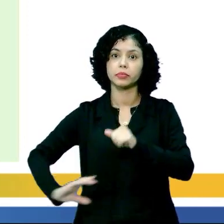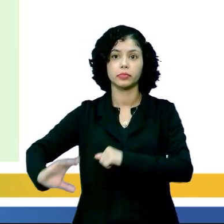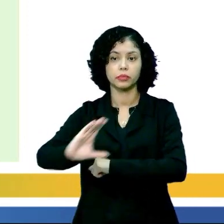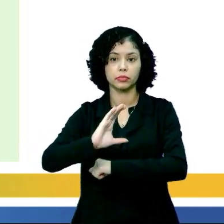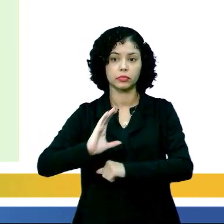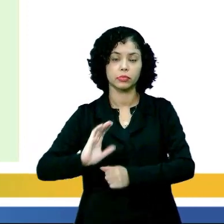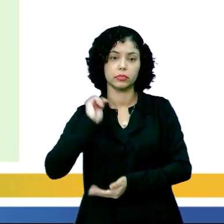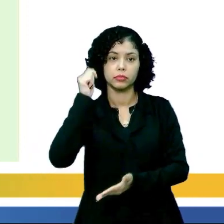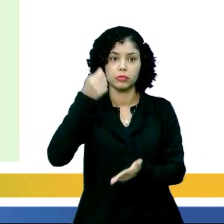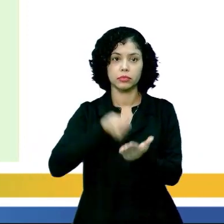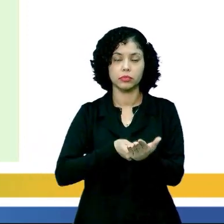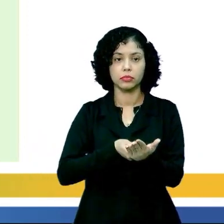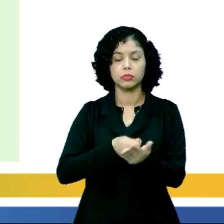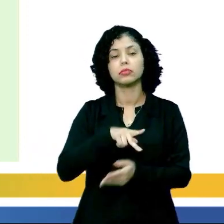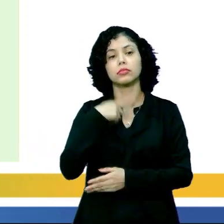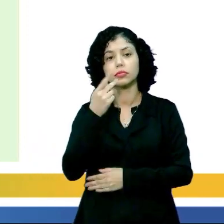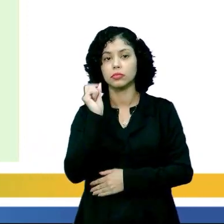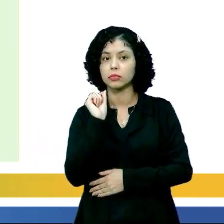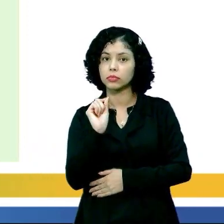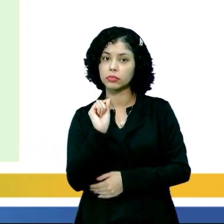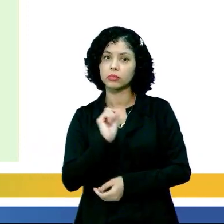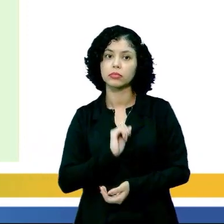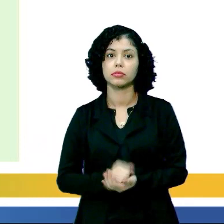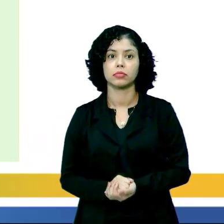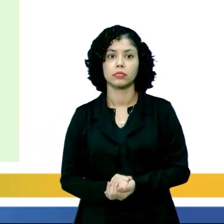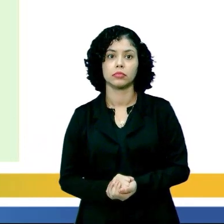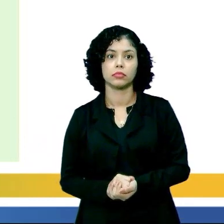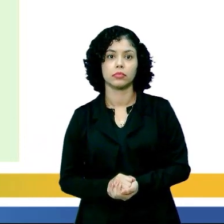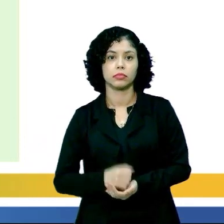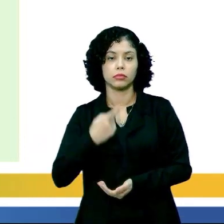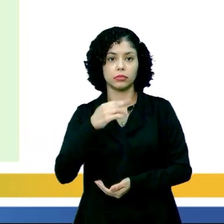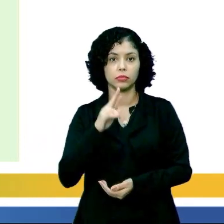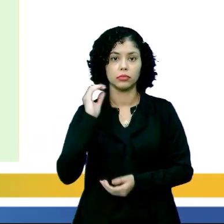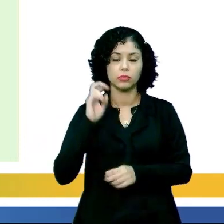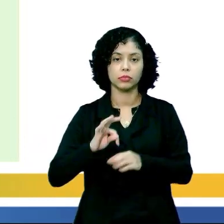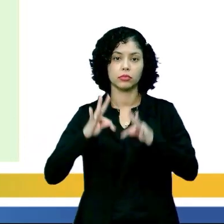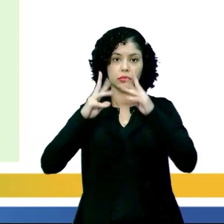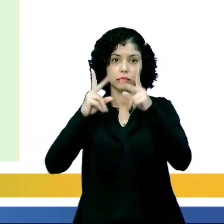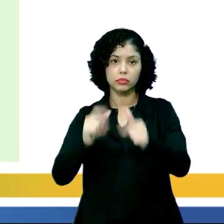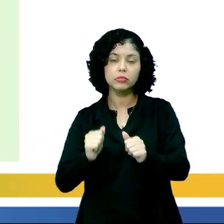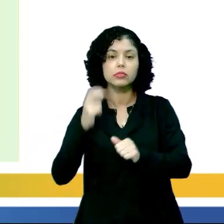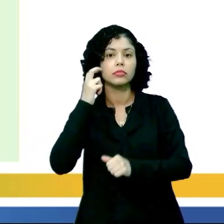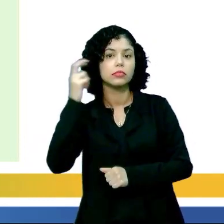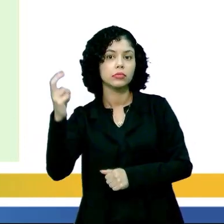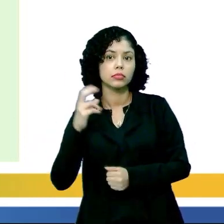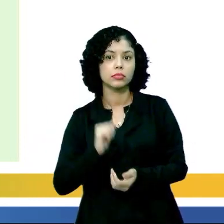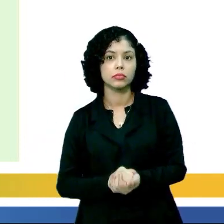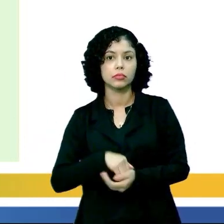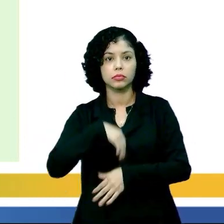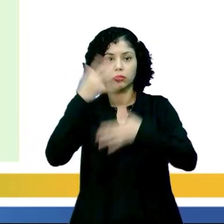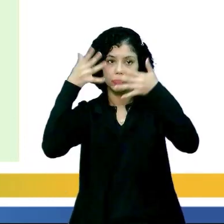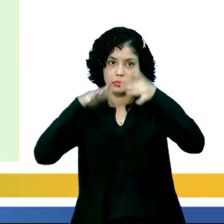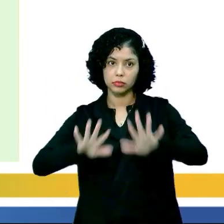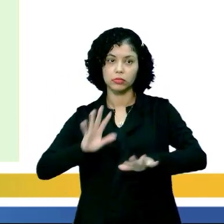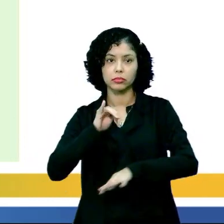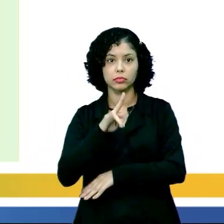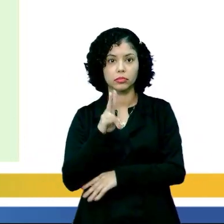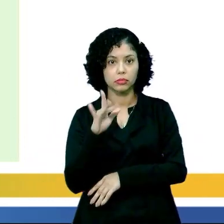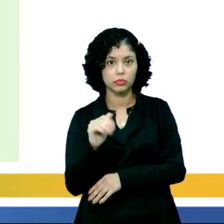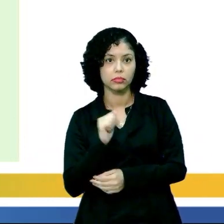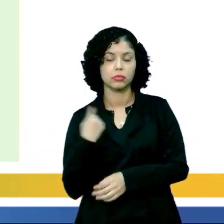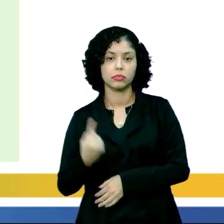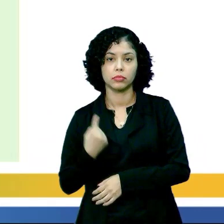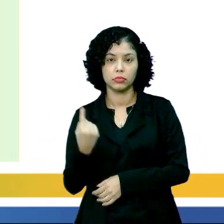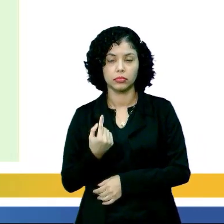determina, ela diz, que constitui-se de patrimônio histórico todos os bens de natureza material ou imaterial,